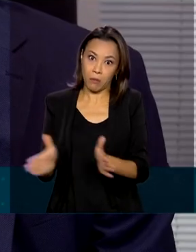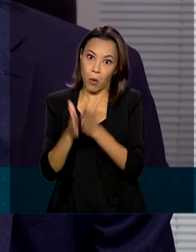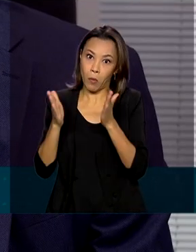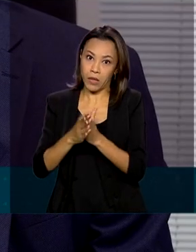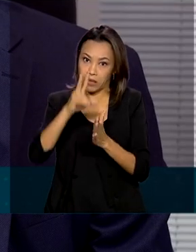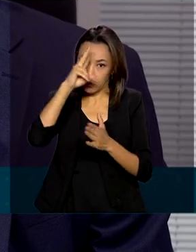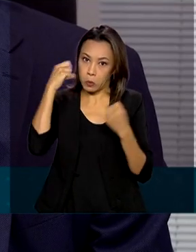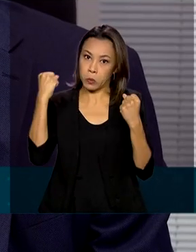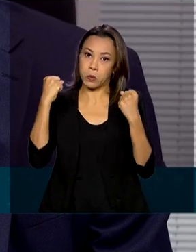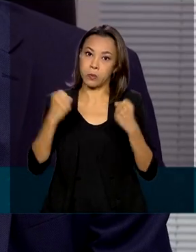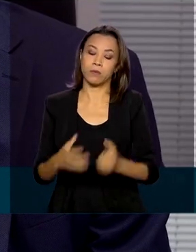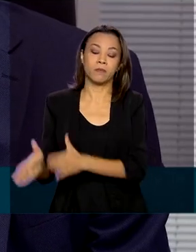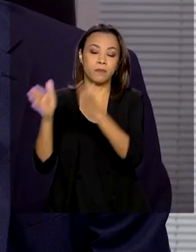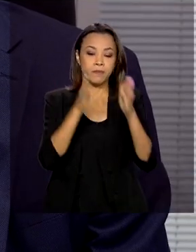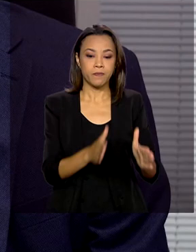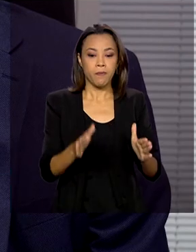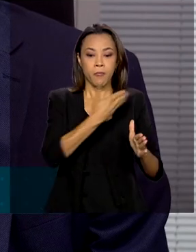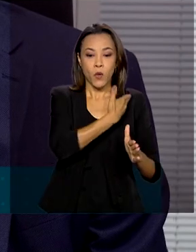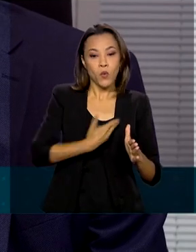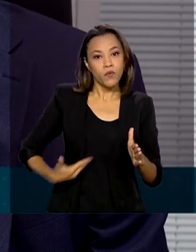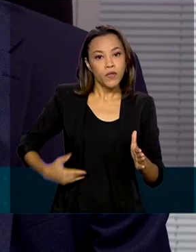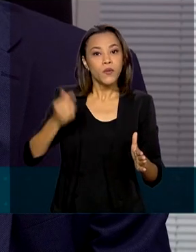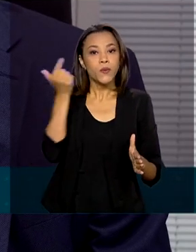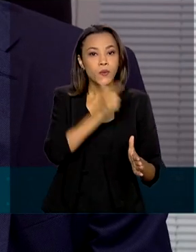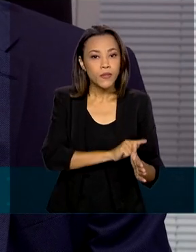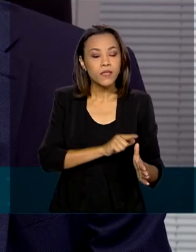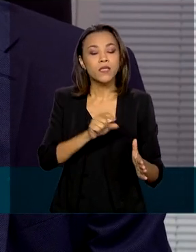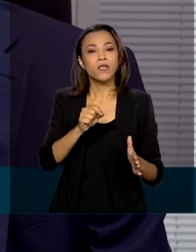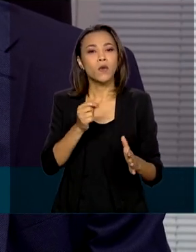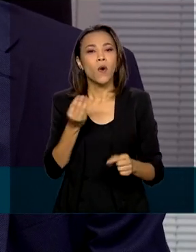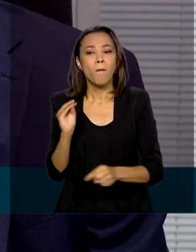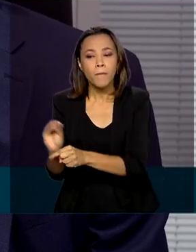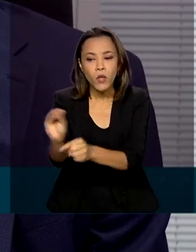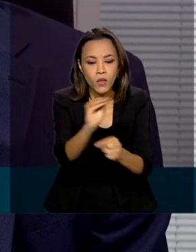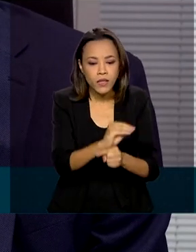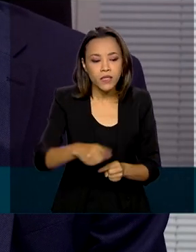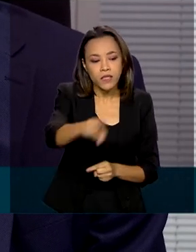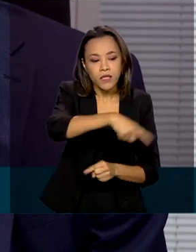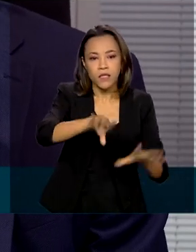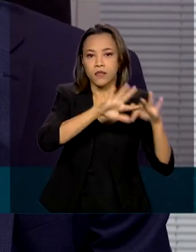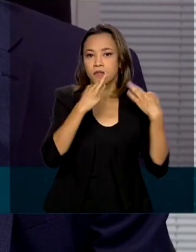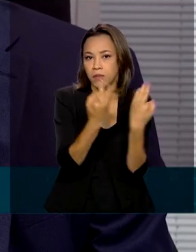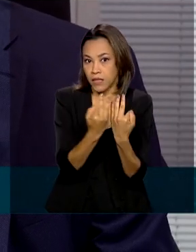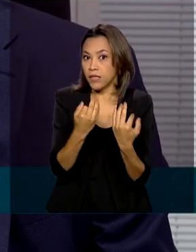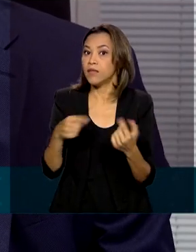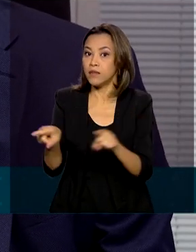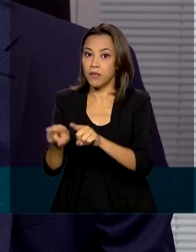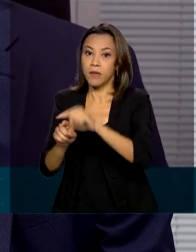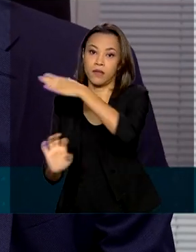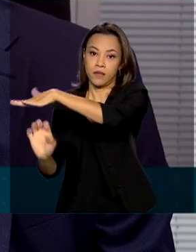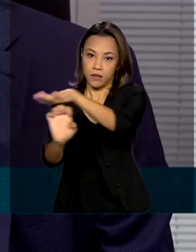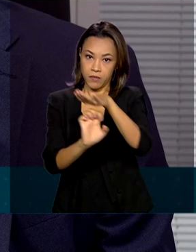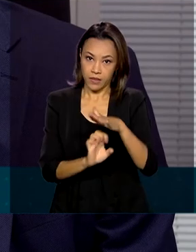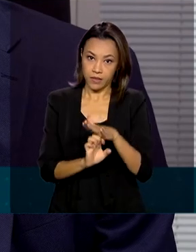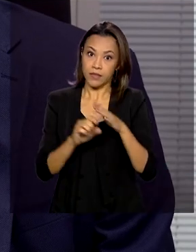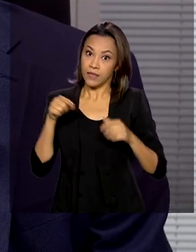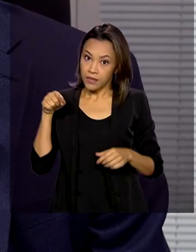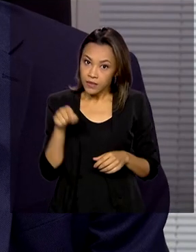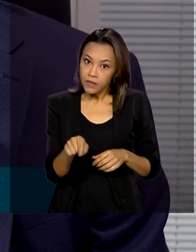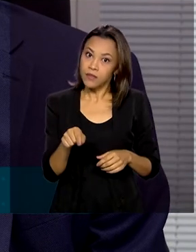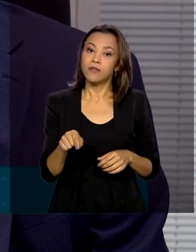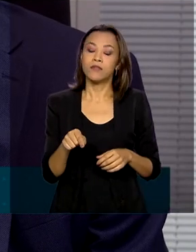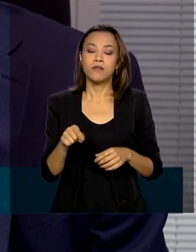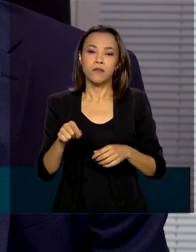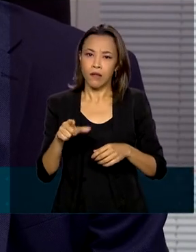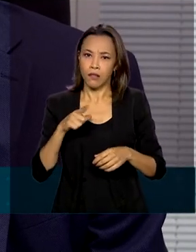O governo conseguiu construir uma rede de proteção para as famílias e para as empresas. Com isso, evitou-se o